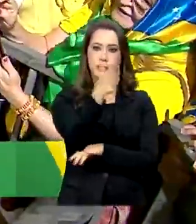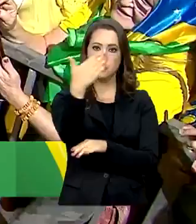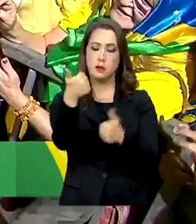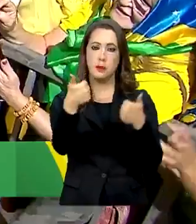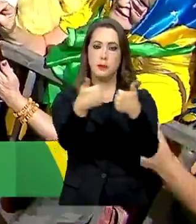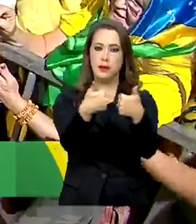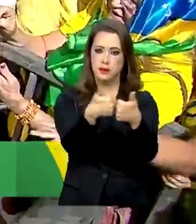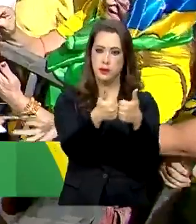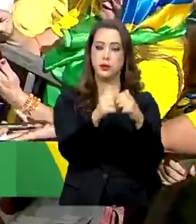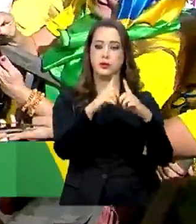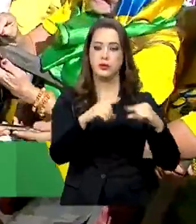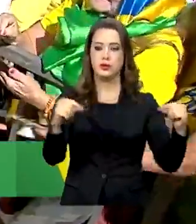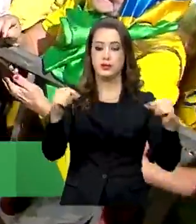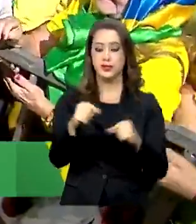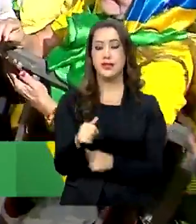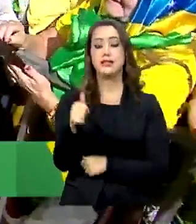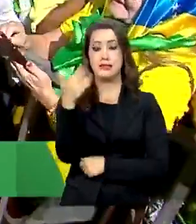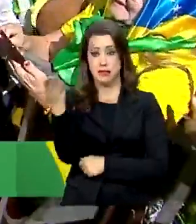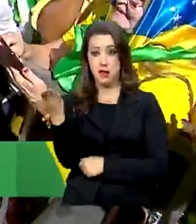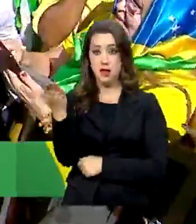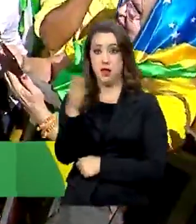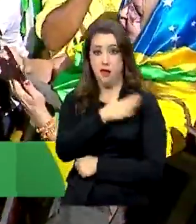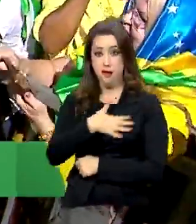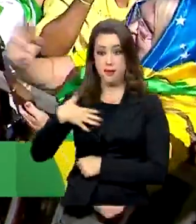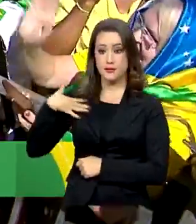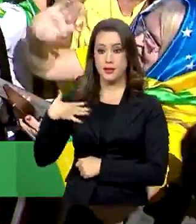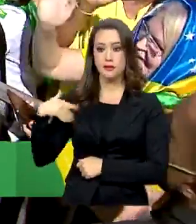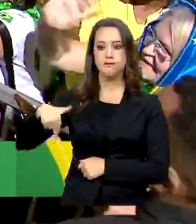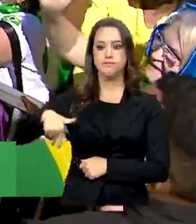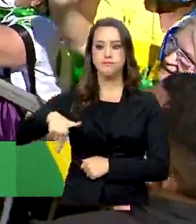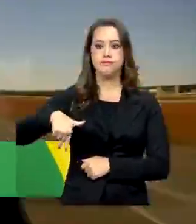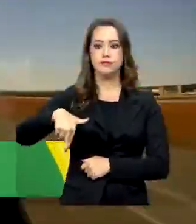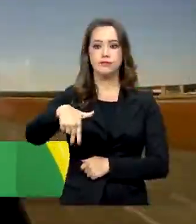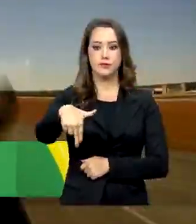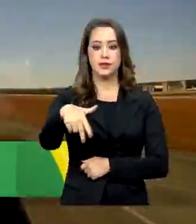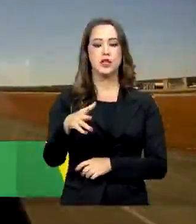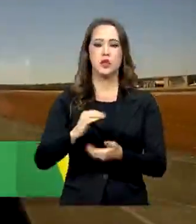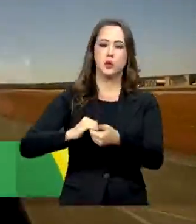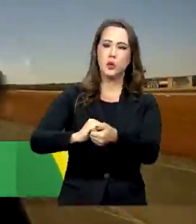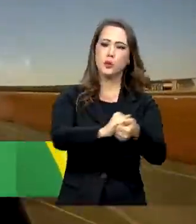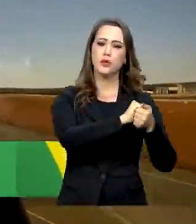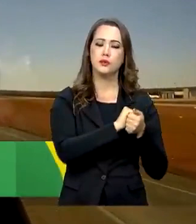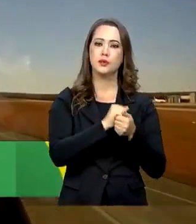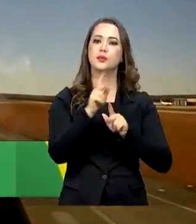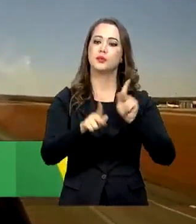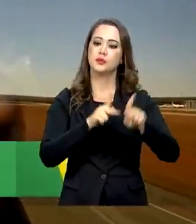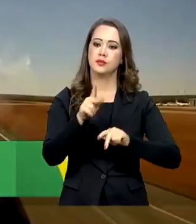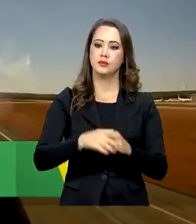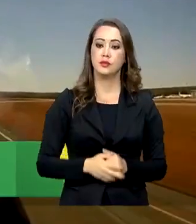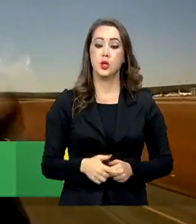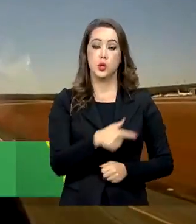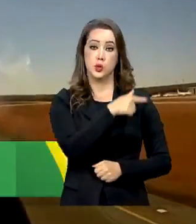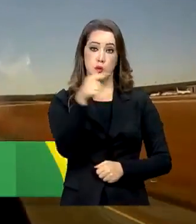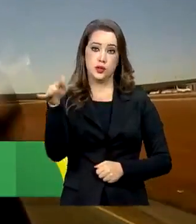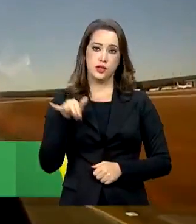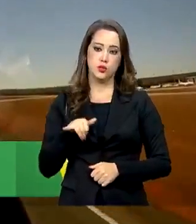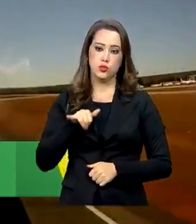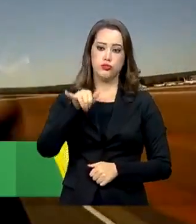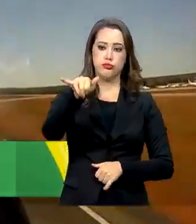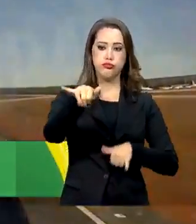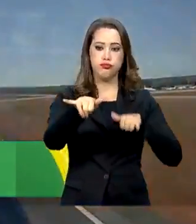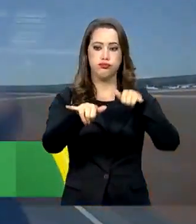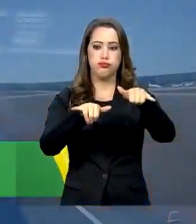primeira dama fez o percurso a pé e cumprimentou populares. As sete aeronaves da Esquadrilha da Fumaça